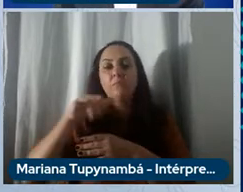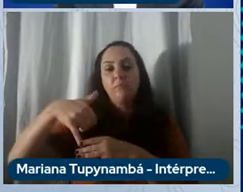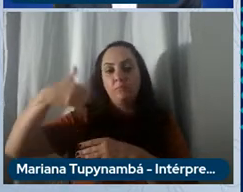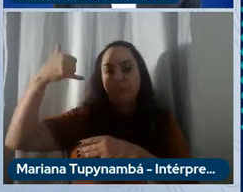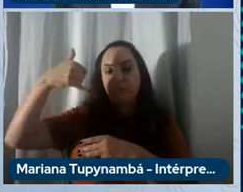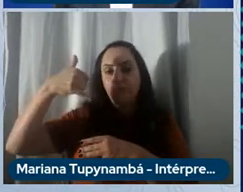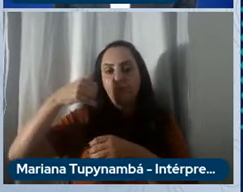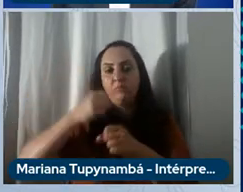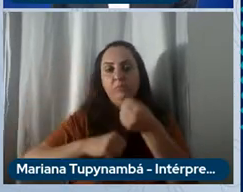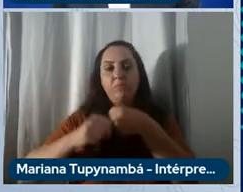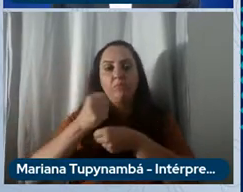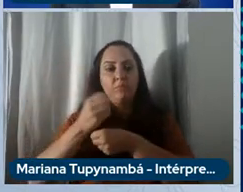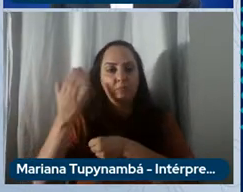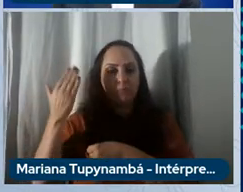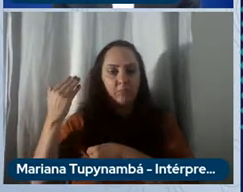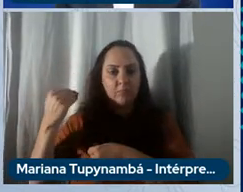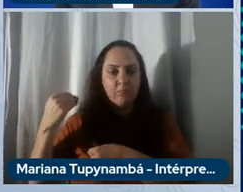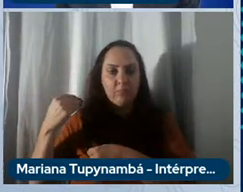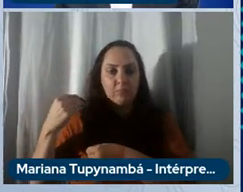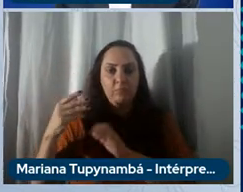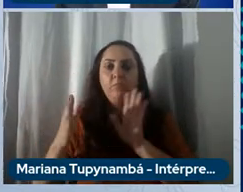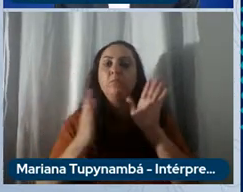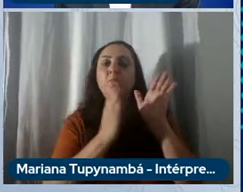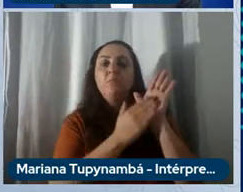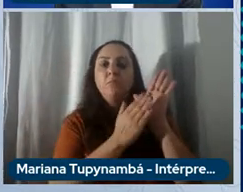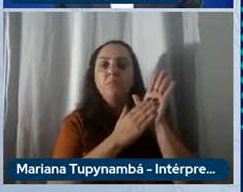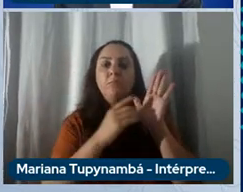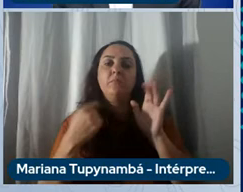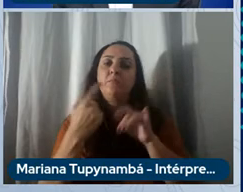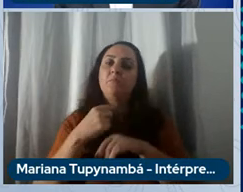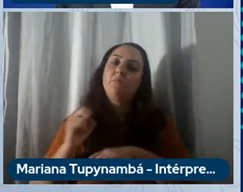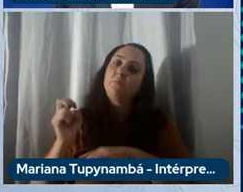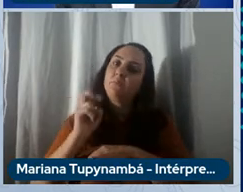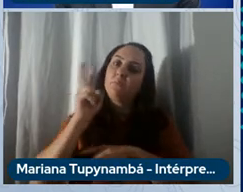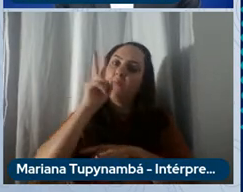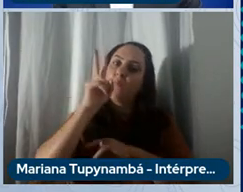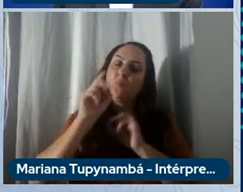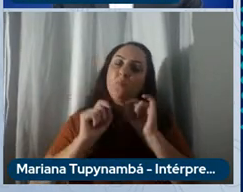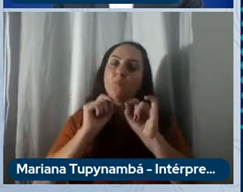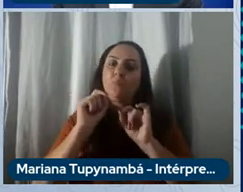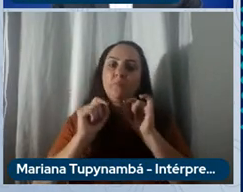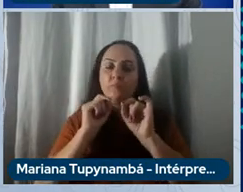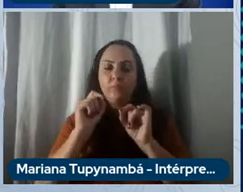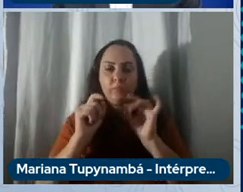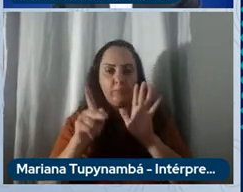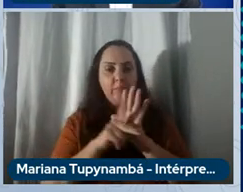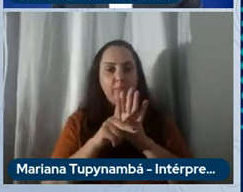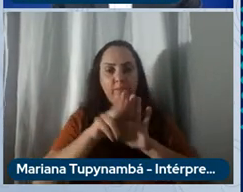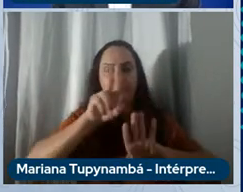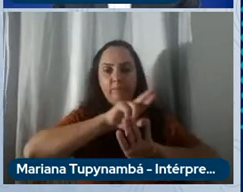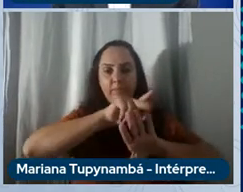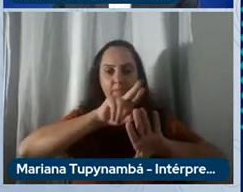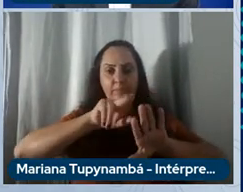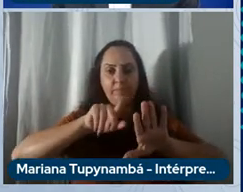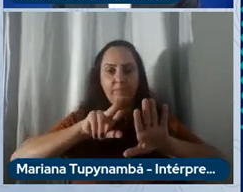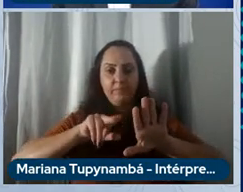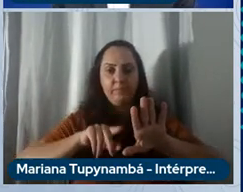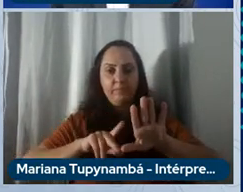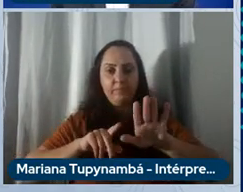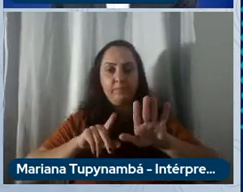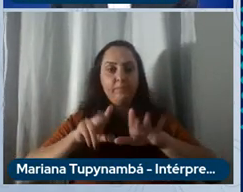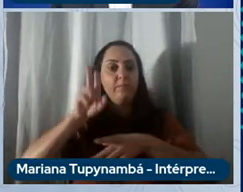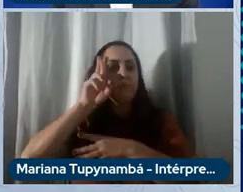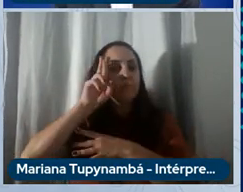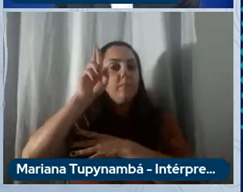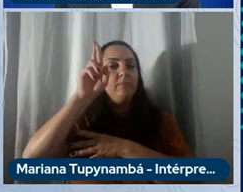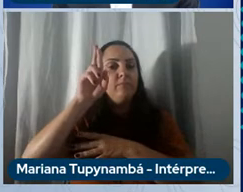nosso propósito, nossos valores, o nosso propósito é impulsionados pela nossa diversidade, lideramos a forma como